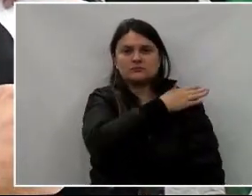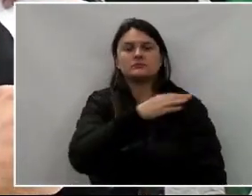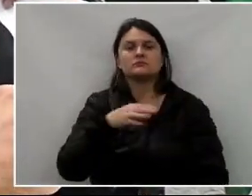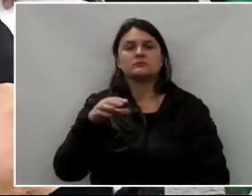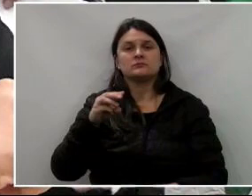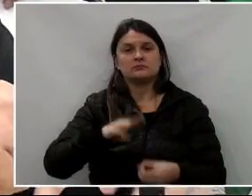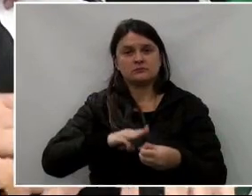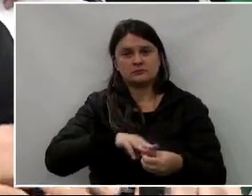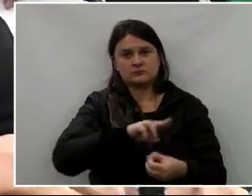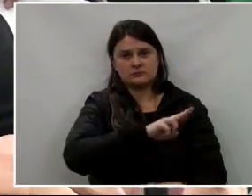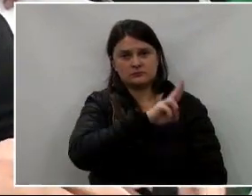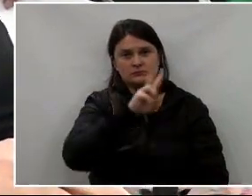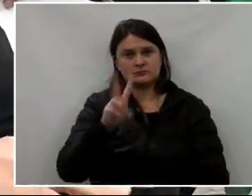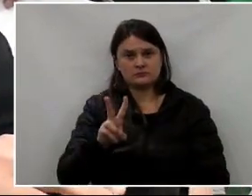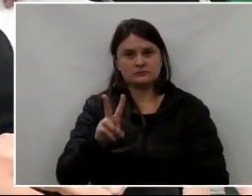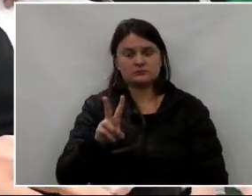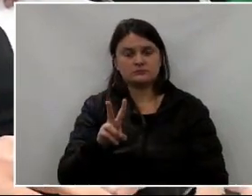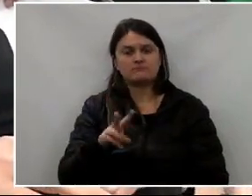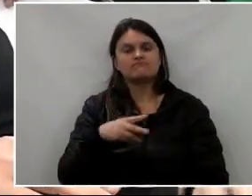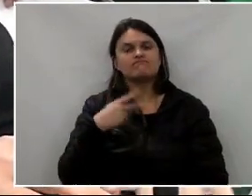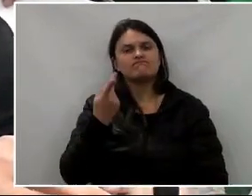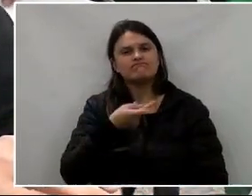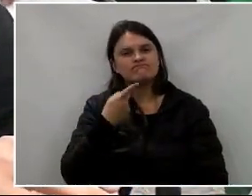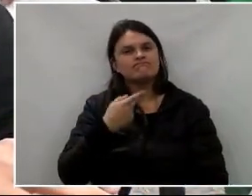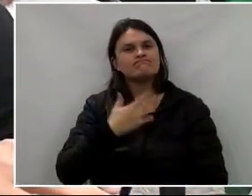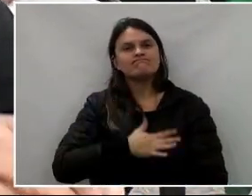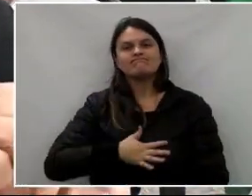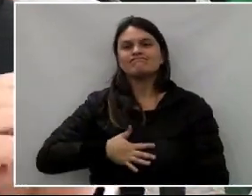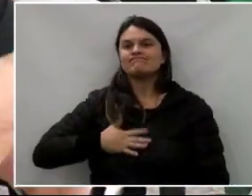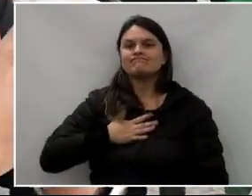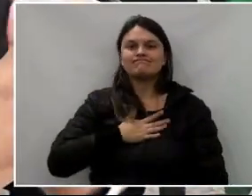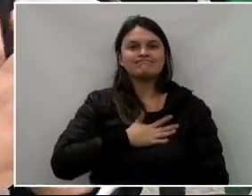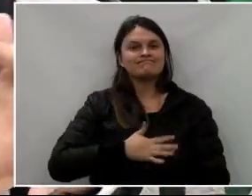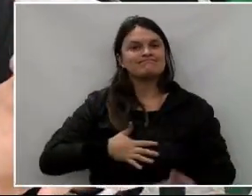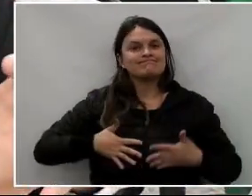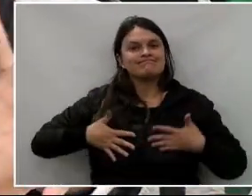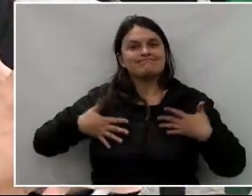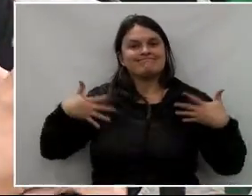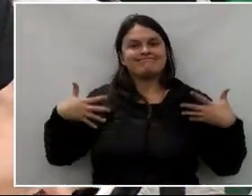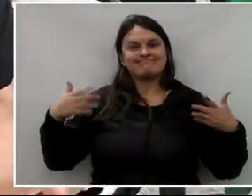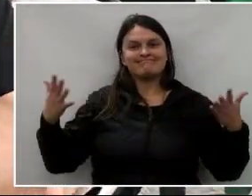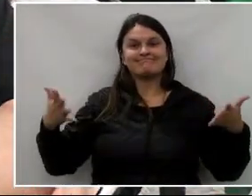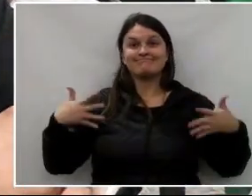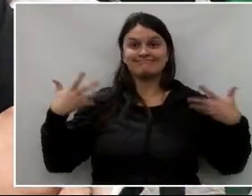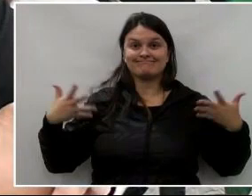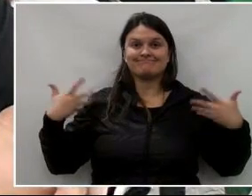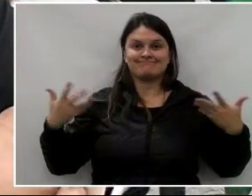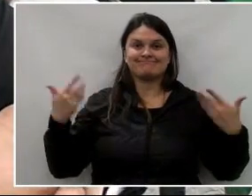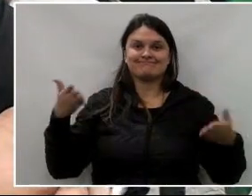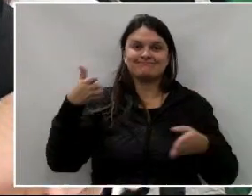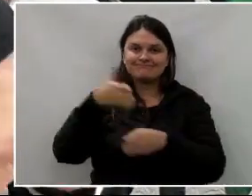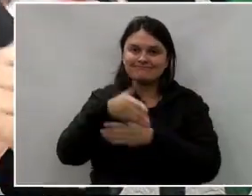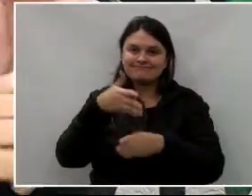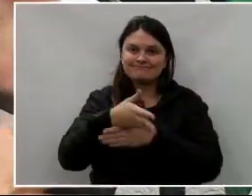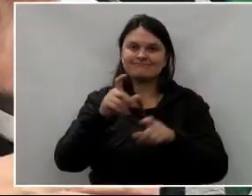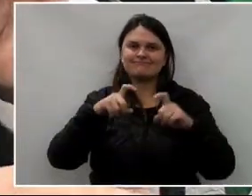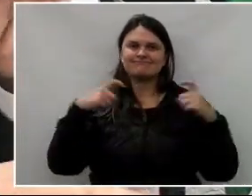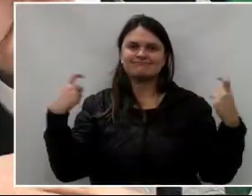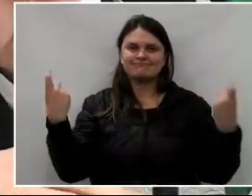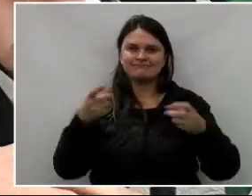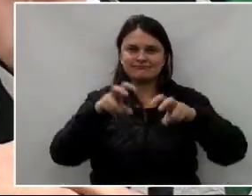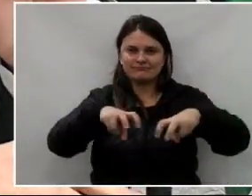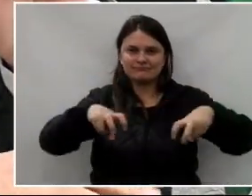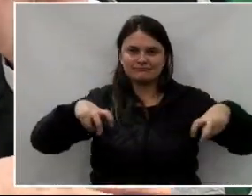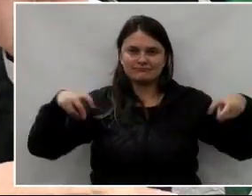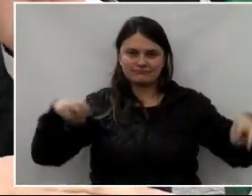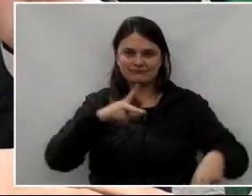Vitória, e dizer aí da satisfação, da alegria de poder estar participando daquela audiência pública